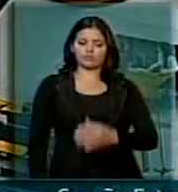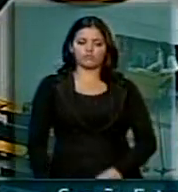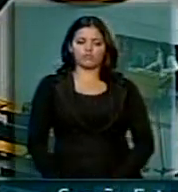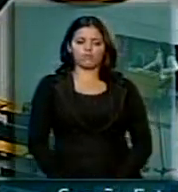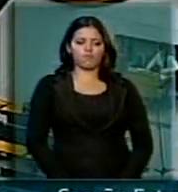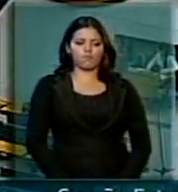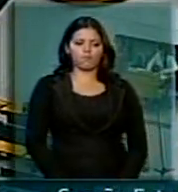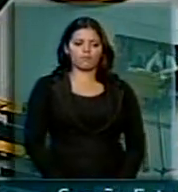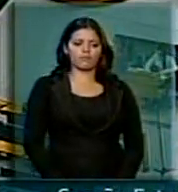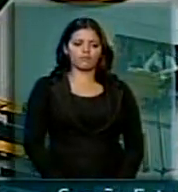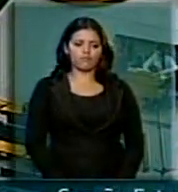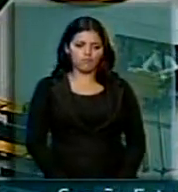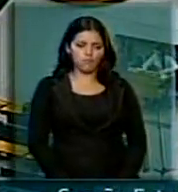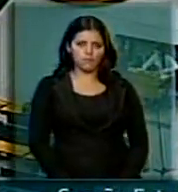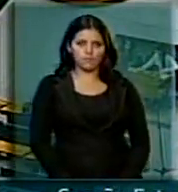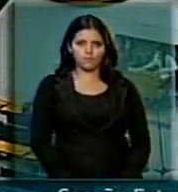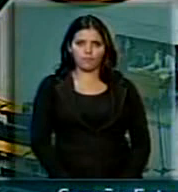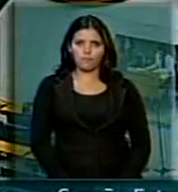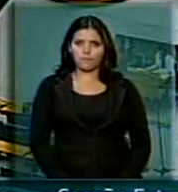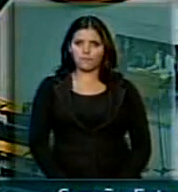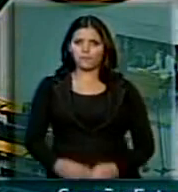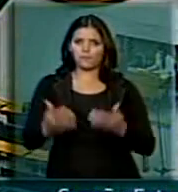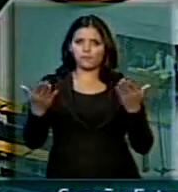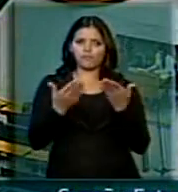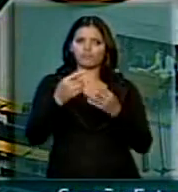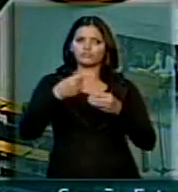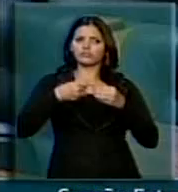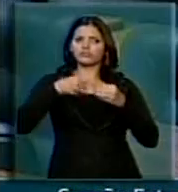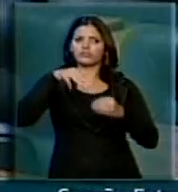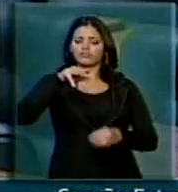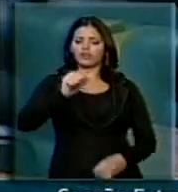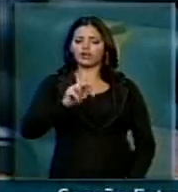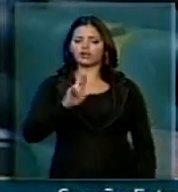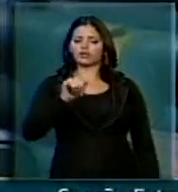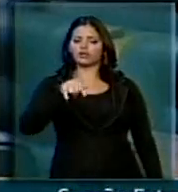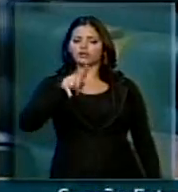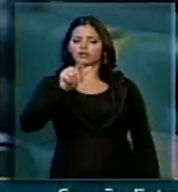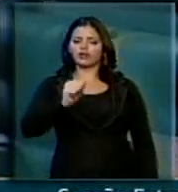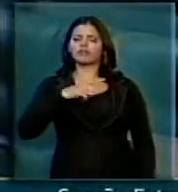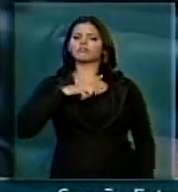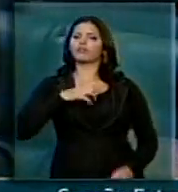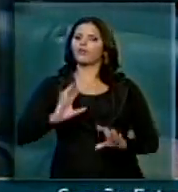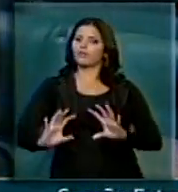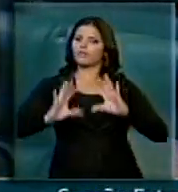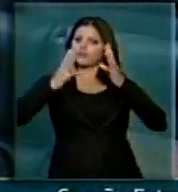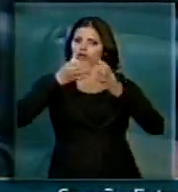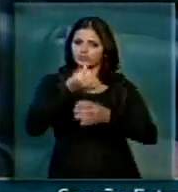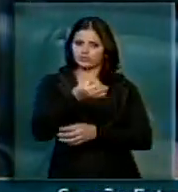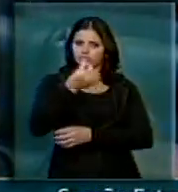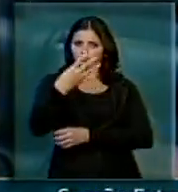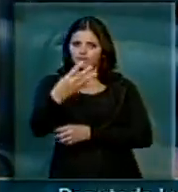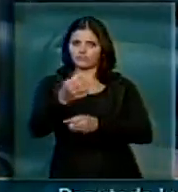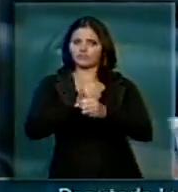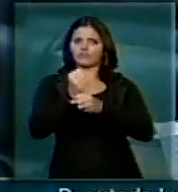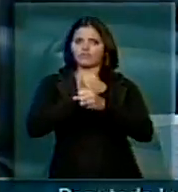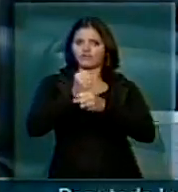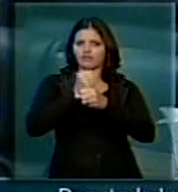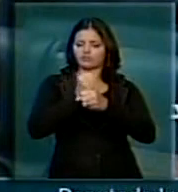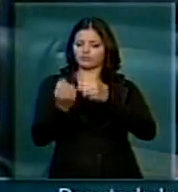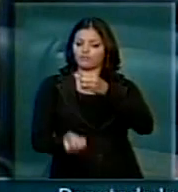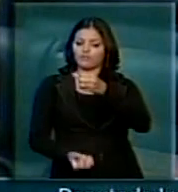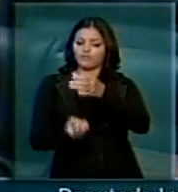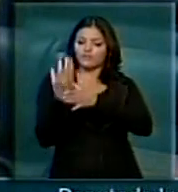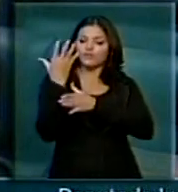A Cidade de Maringá comemora 64 anos de sua